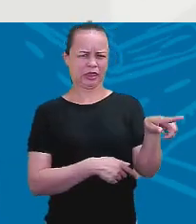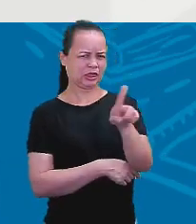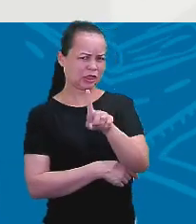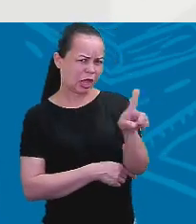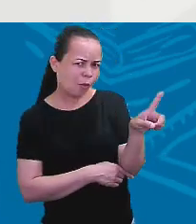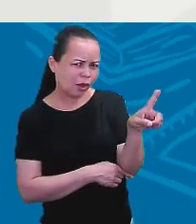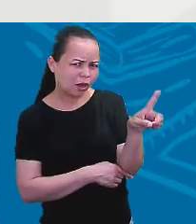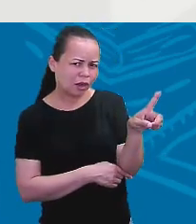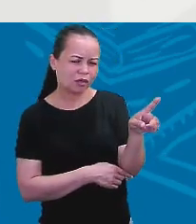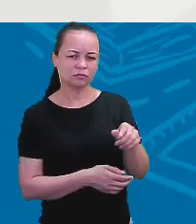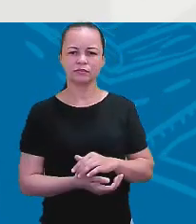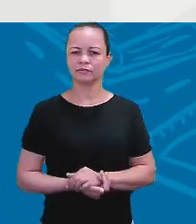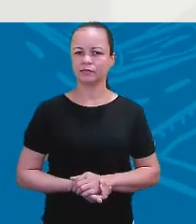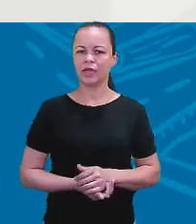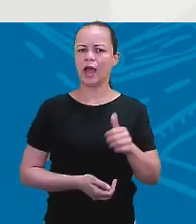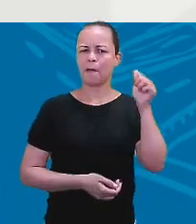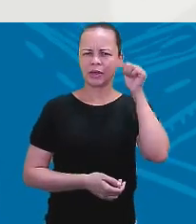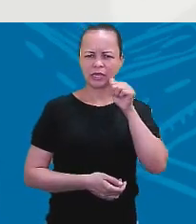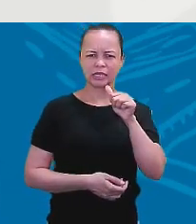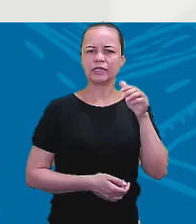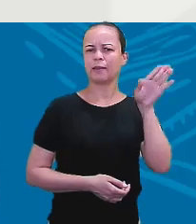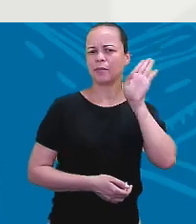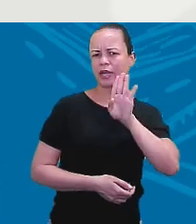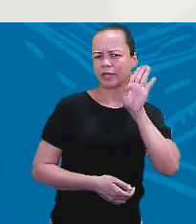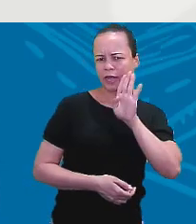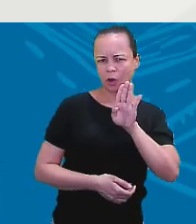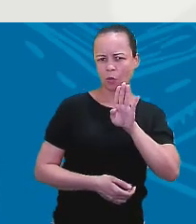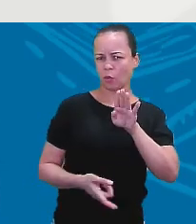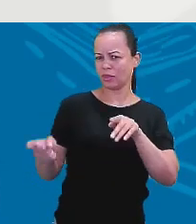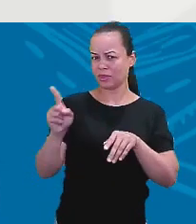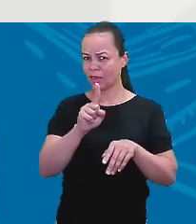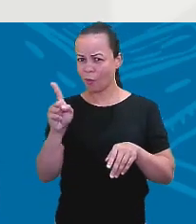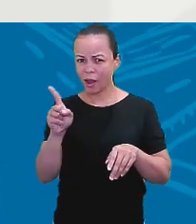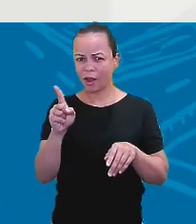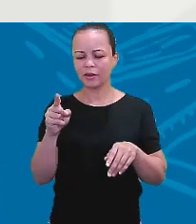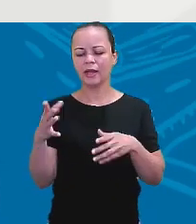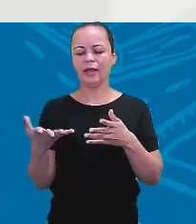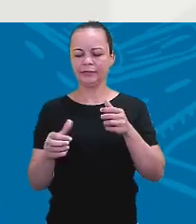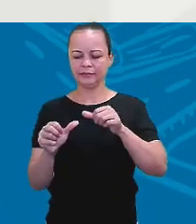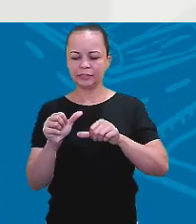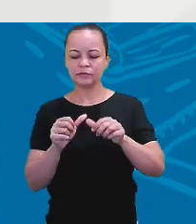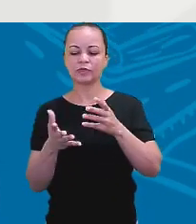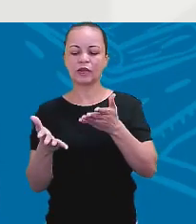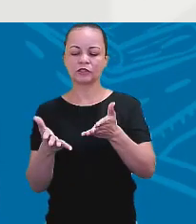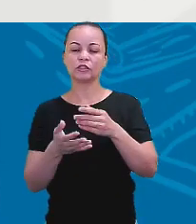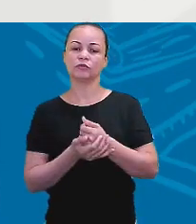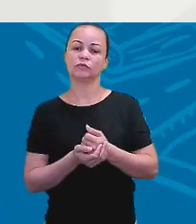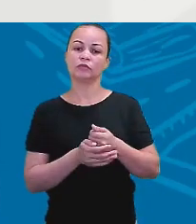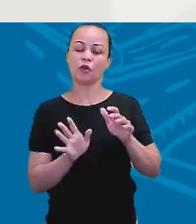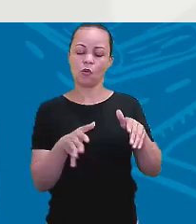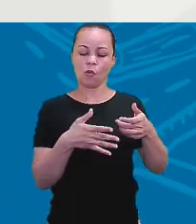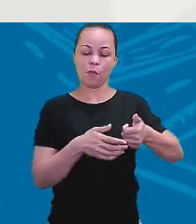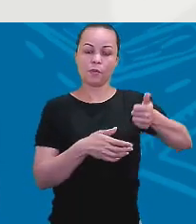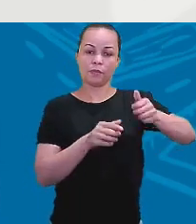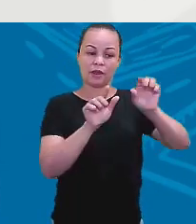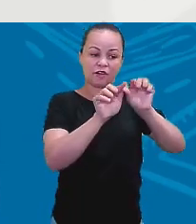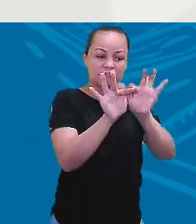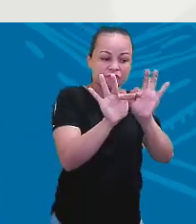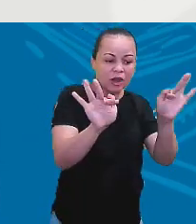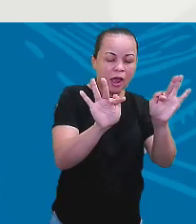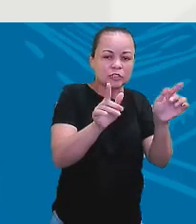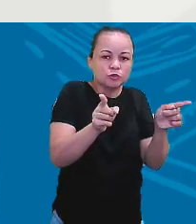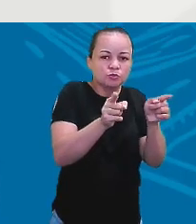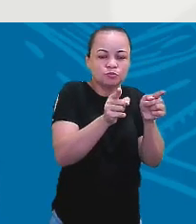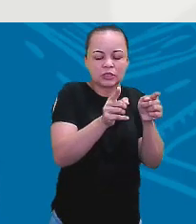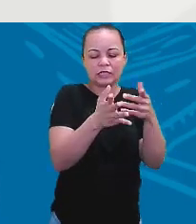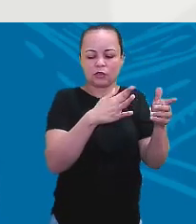observa. Na primeira frase, a parte azul eu tenho are. Are é o verbo to be. Eu estou afirmando, não estou? Lembra quando eu